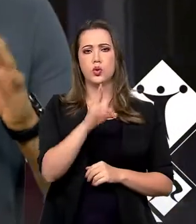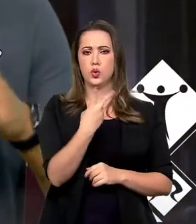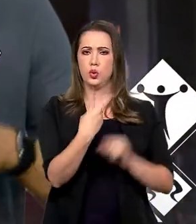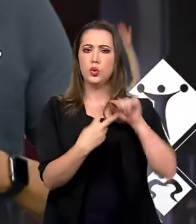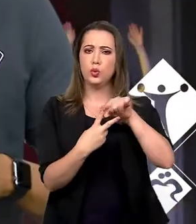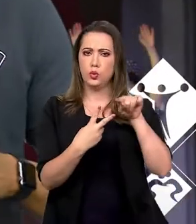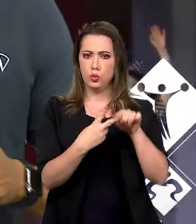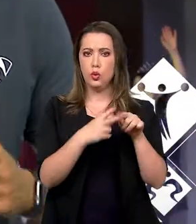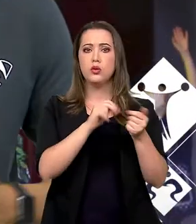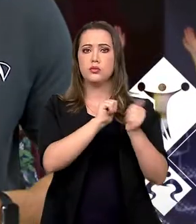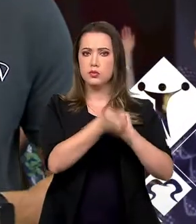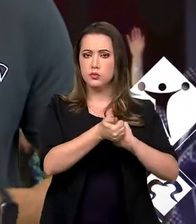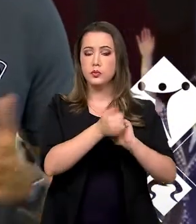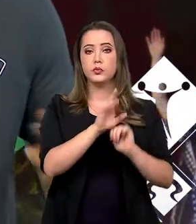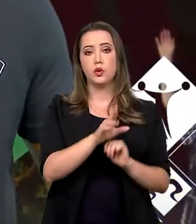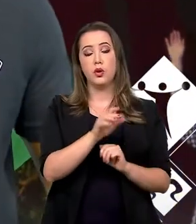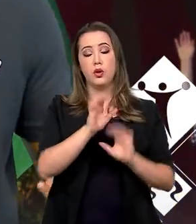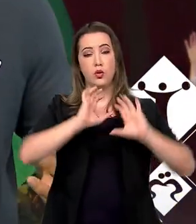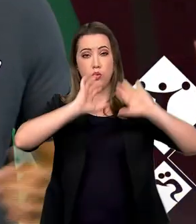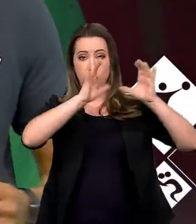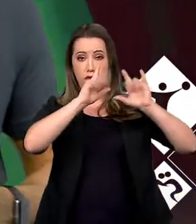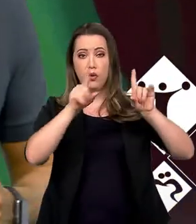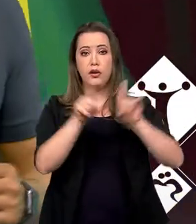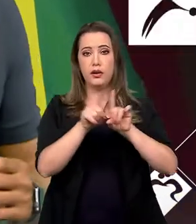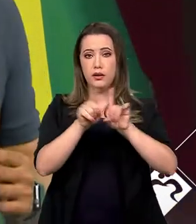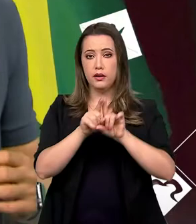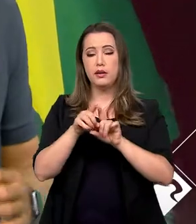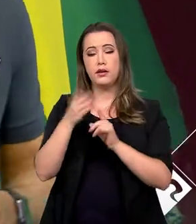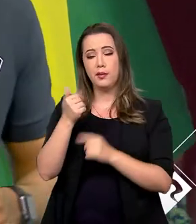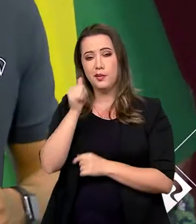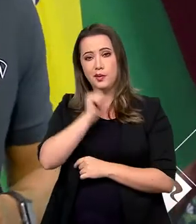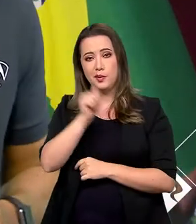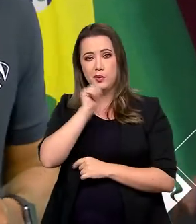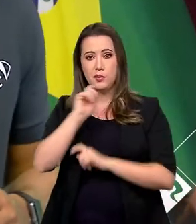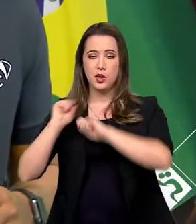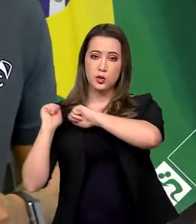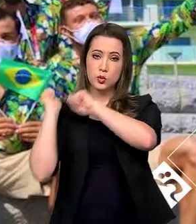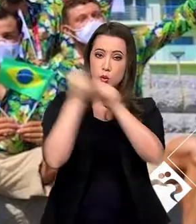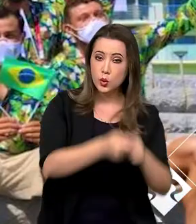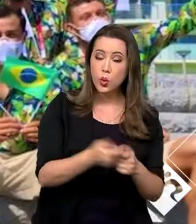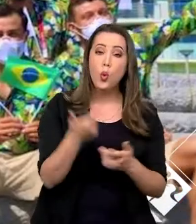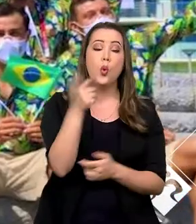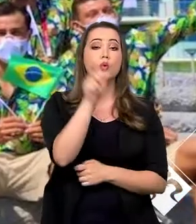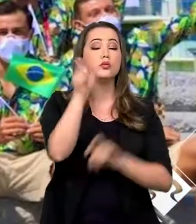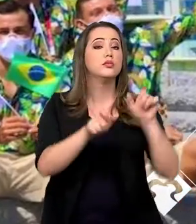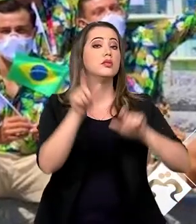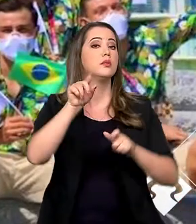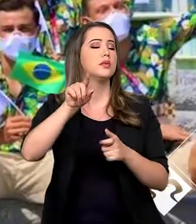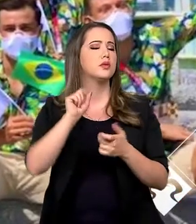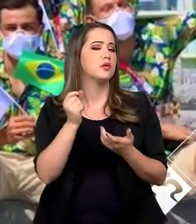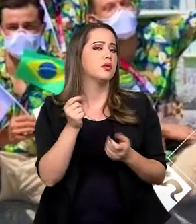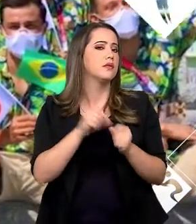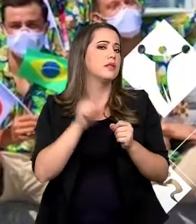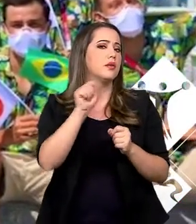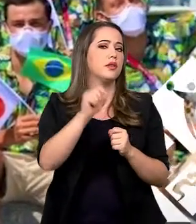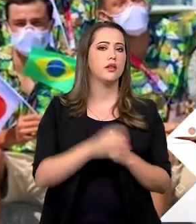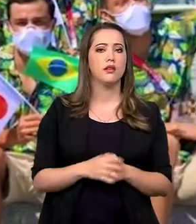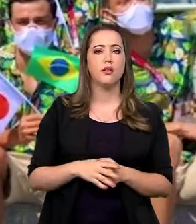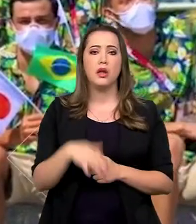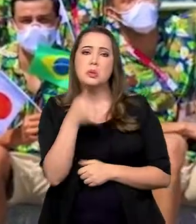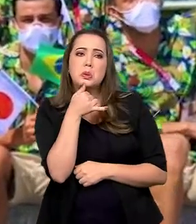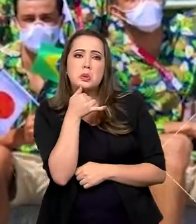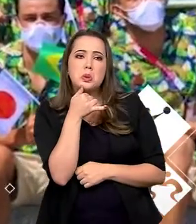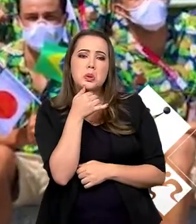Destes, apenas 2 eram atletas. O Bruninho do vôlei e a Ketlin Quadros do judô. O que os outros atletas brasileiros fizeram?